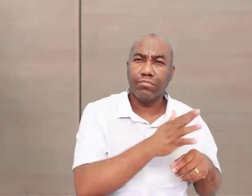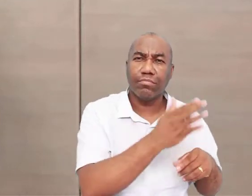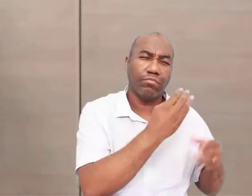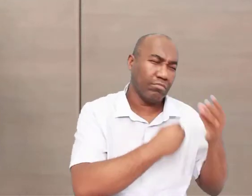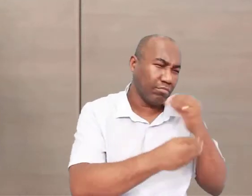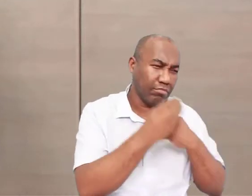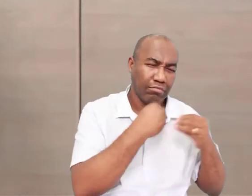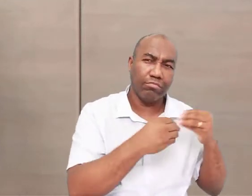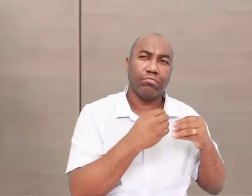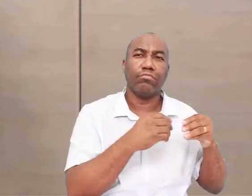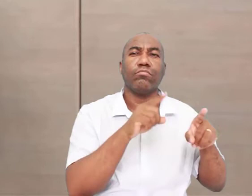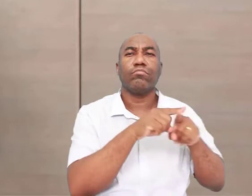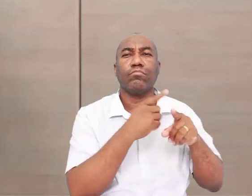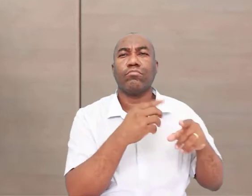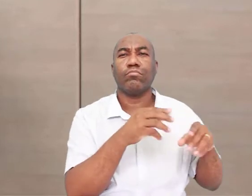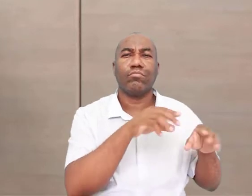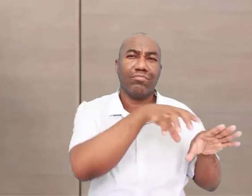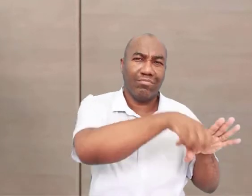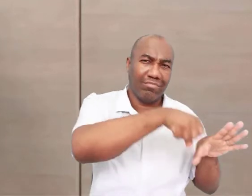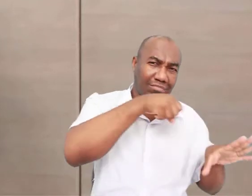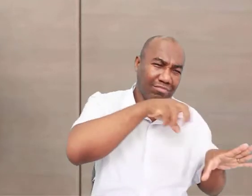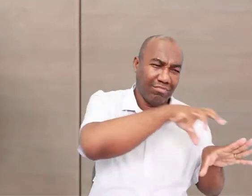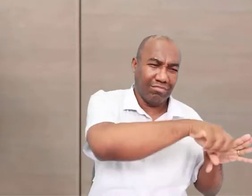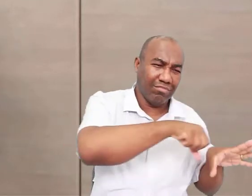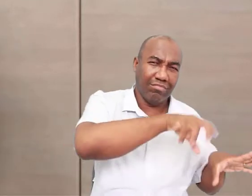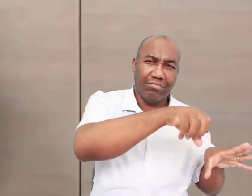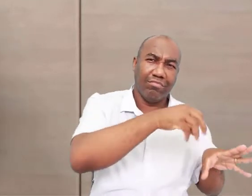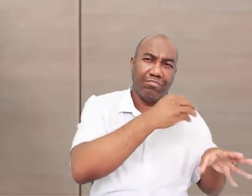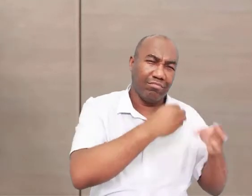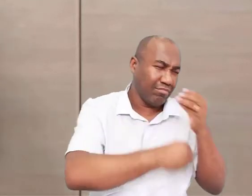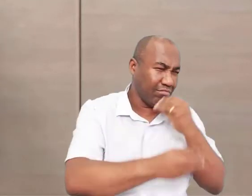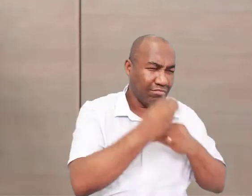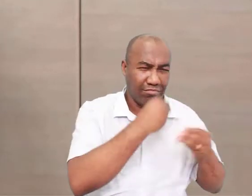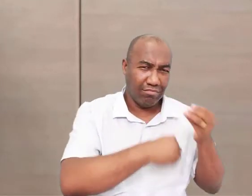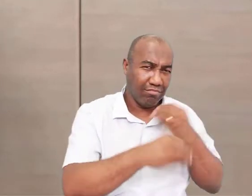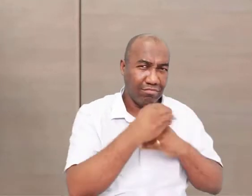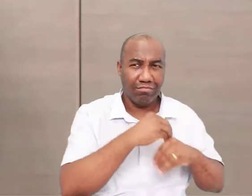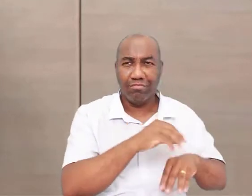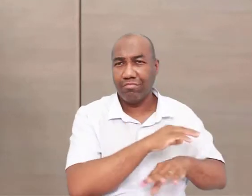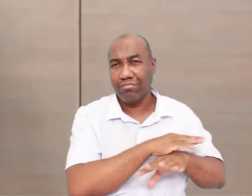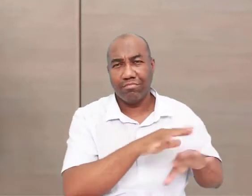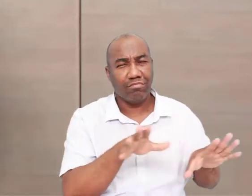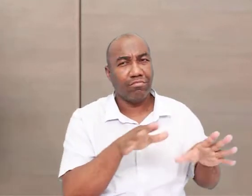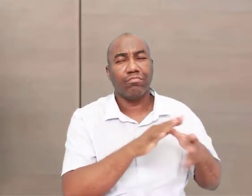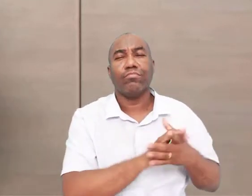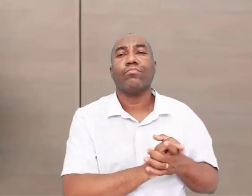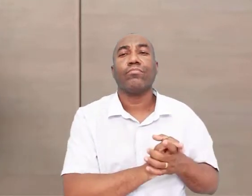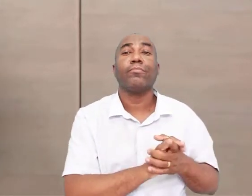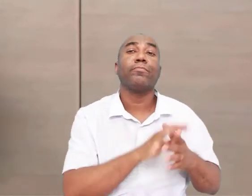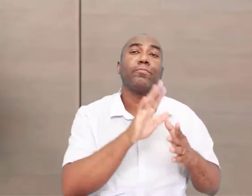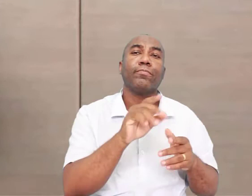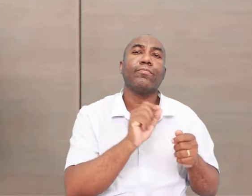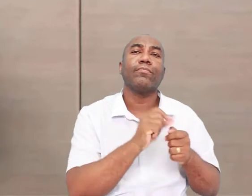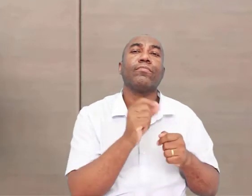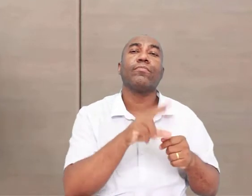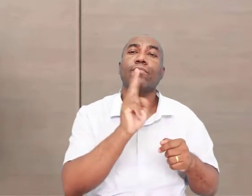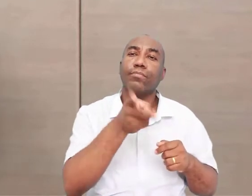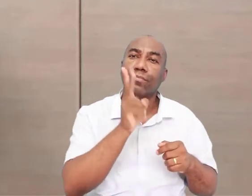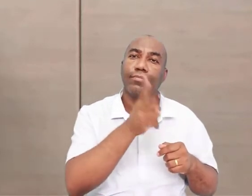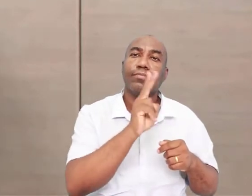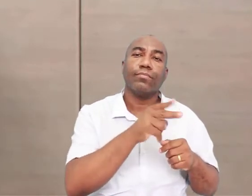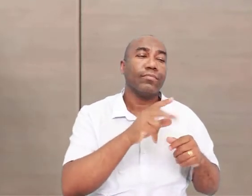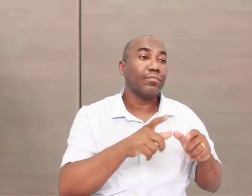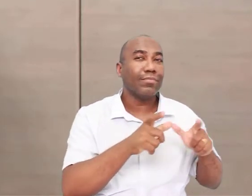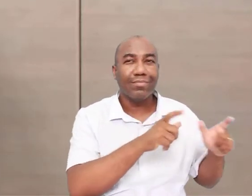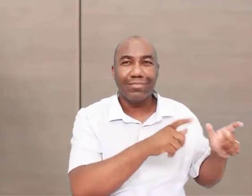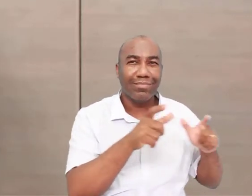coleta. Coleta de raízes, coleta de frutos. Aquilo que eles conseguiam coletar para poder se alimentar. Então, eles viviam em busca de